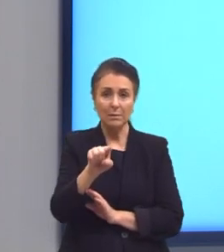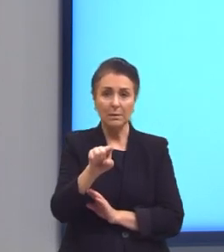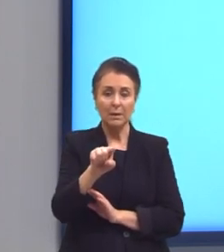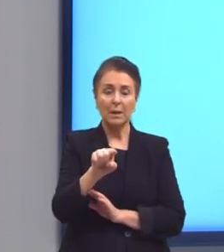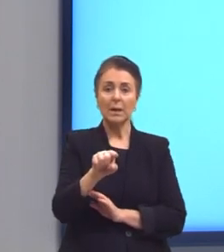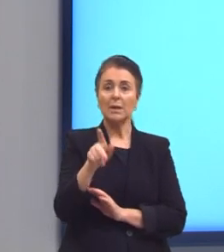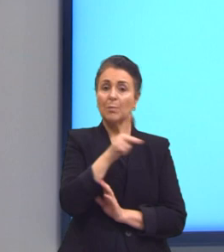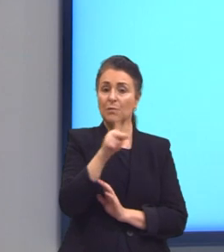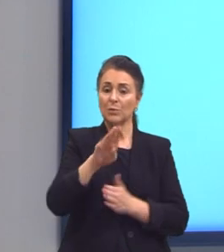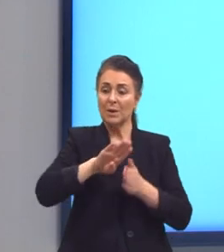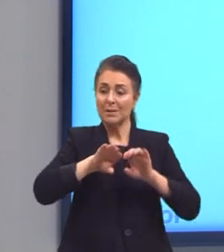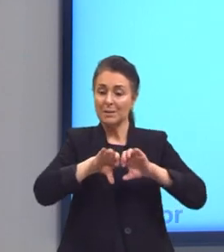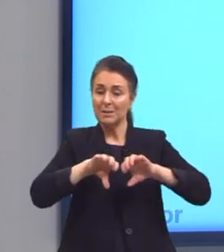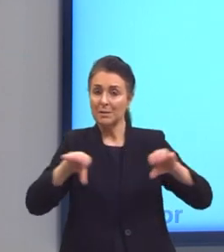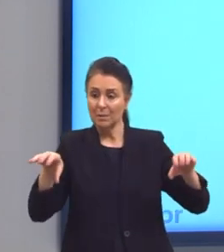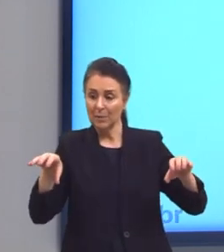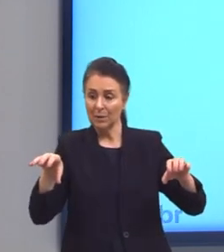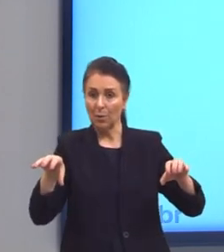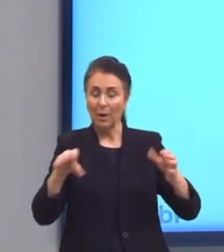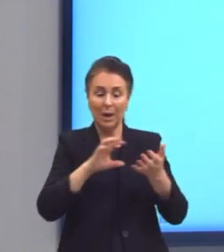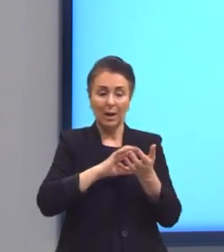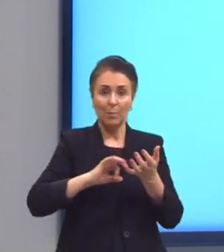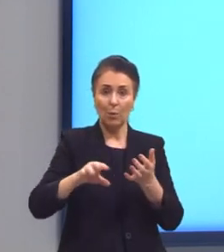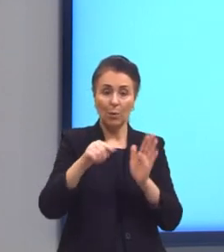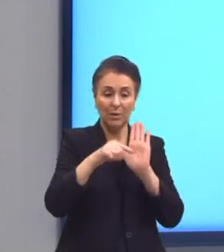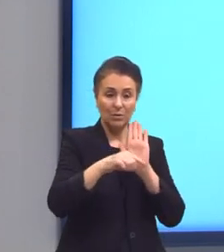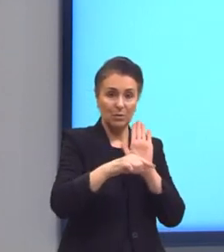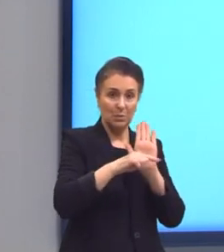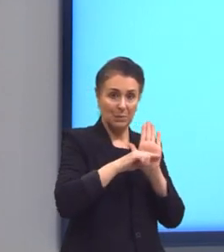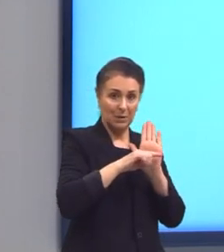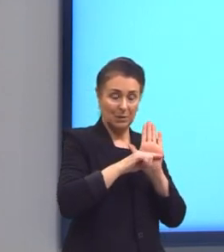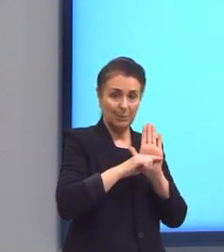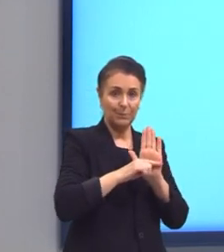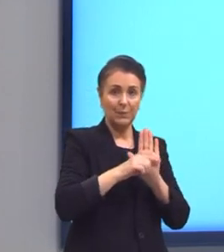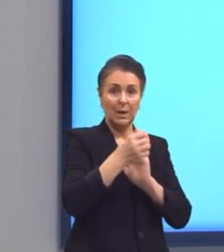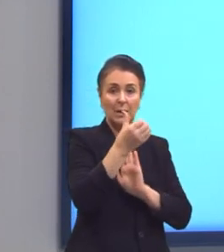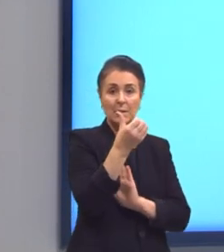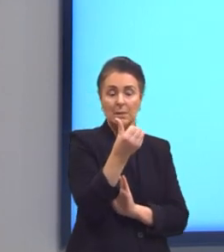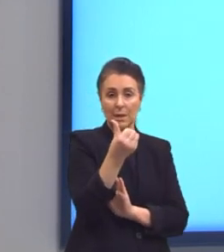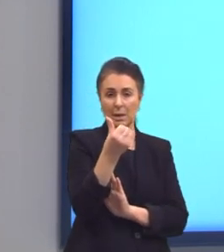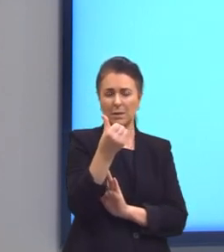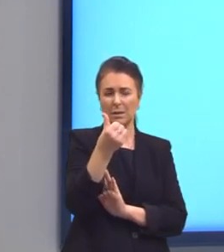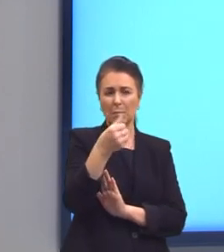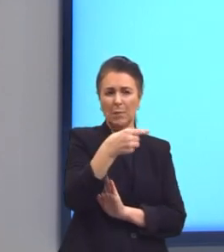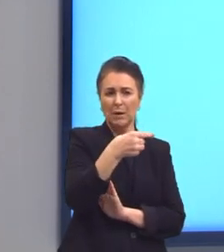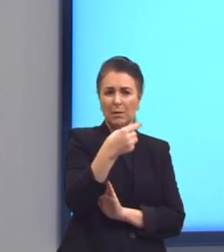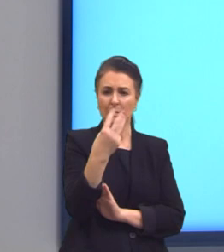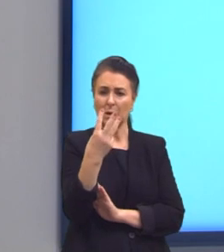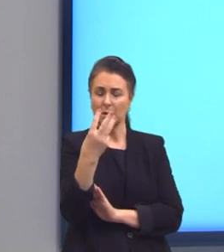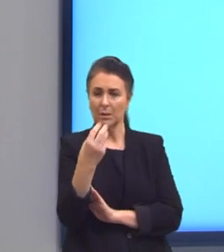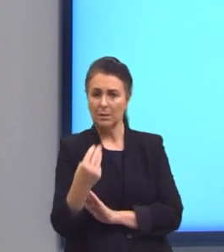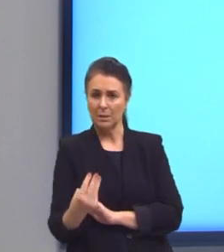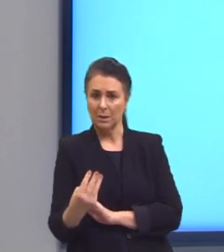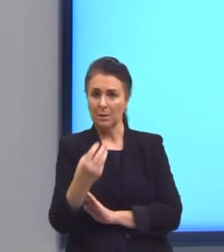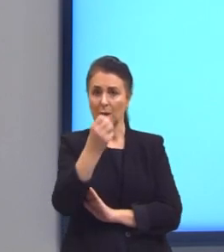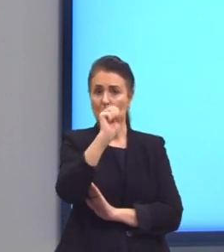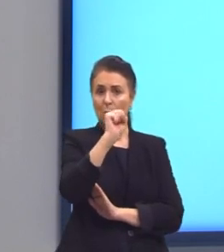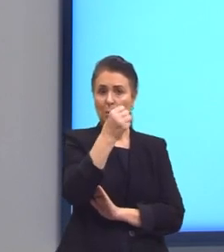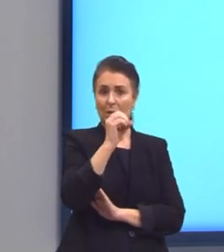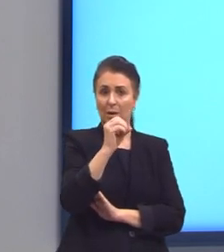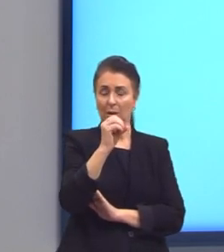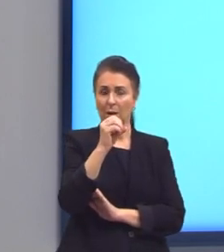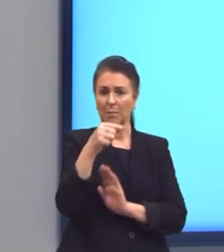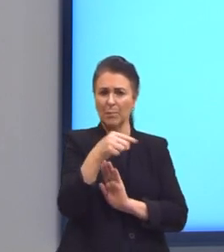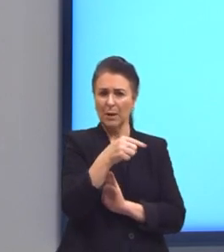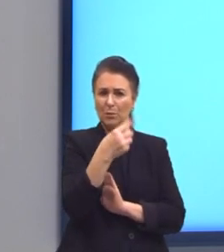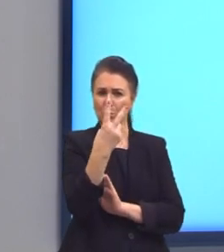Como é uma conta de menos, a gente vai subtrair, né? Aqui 6 menos 3 dá 3. 80 menos 20 dá 60.